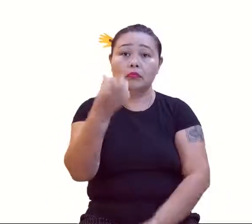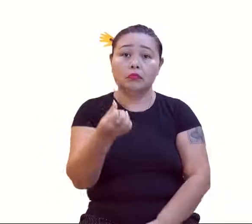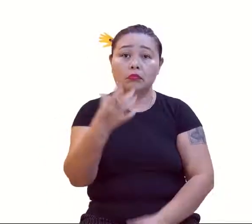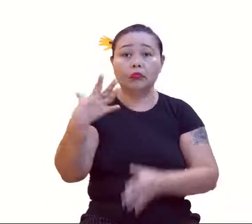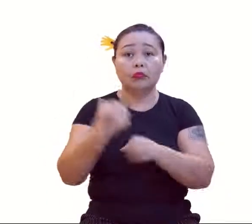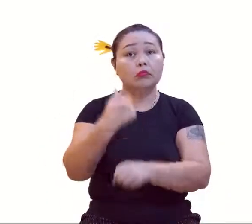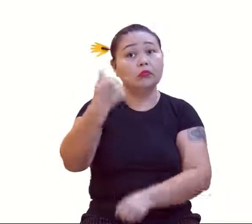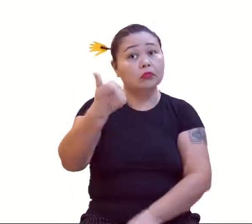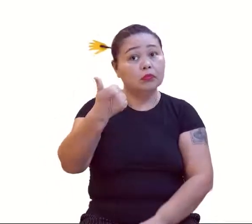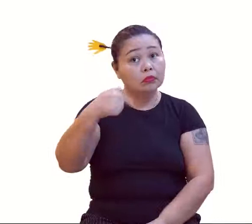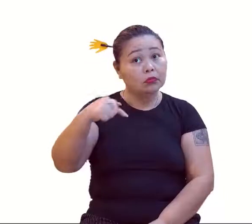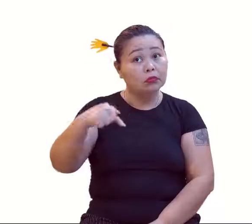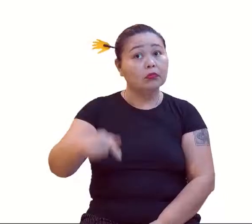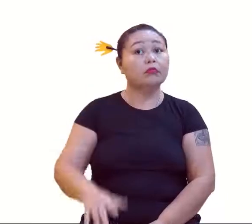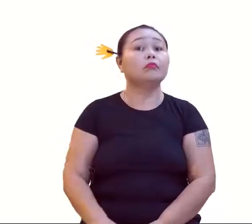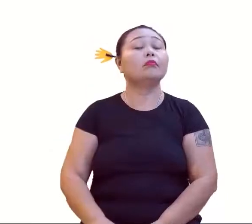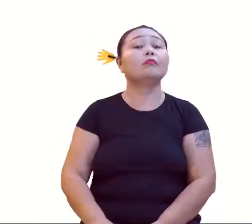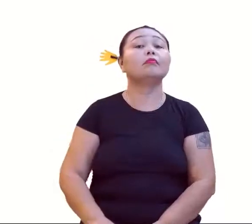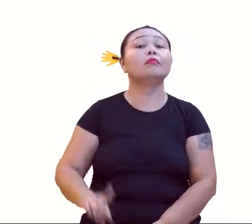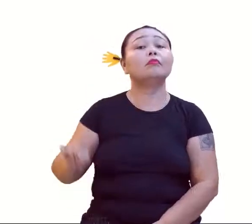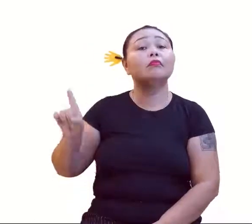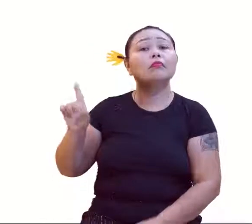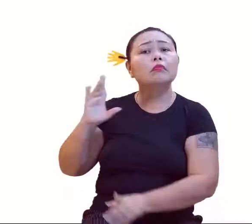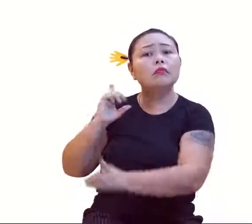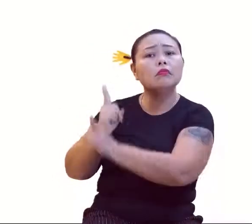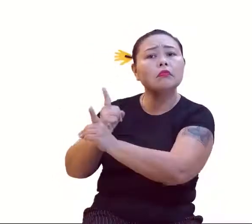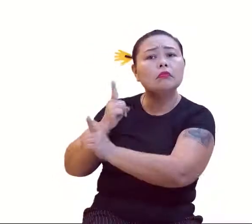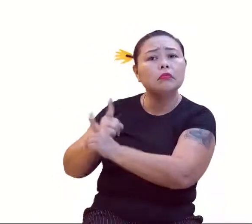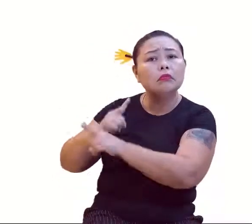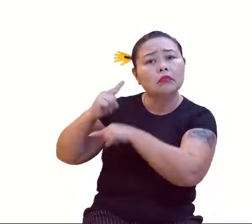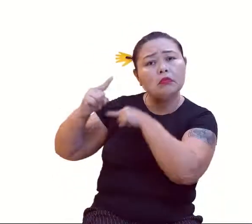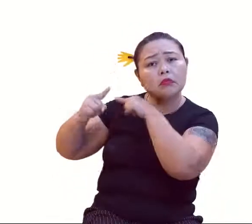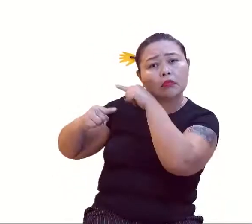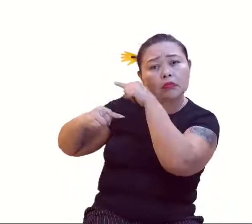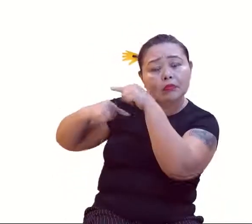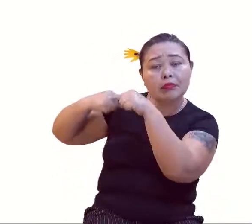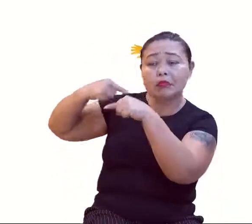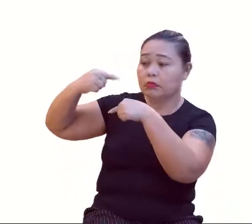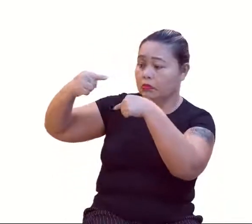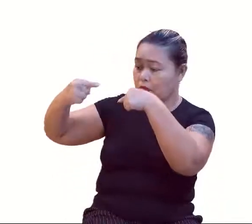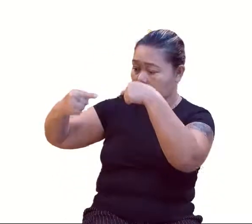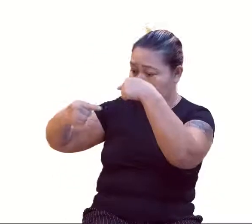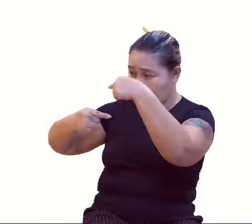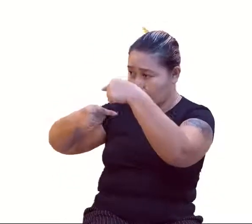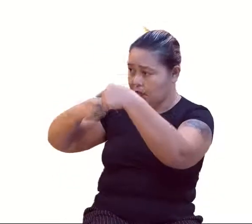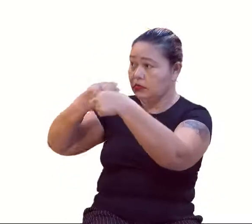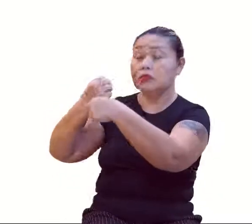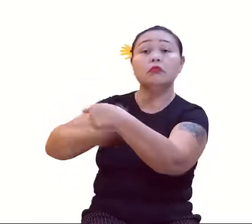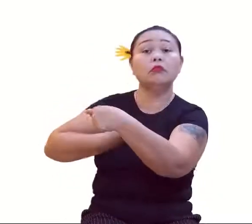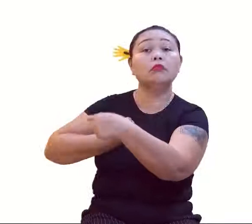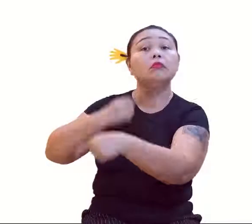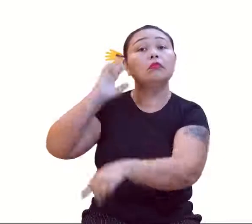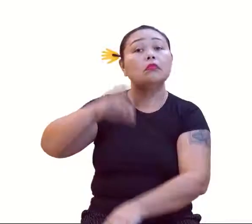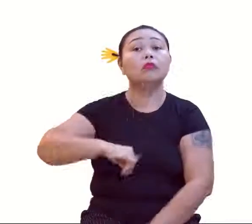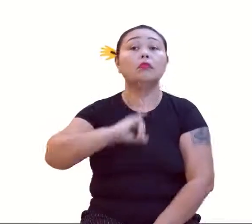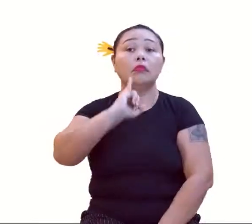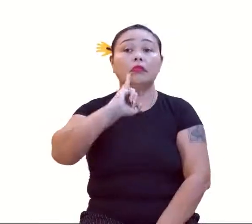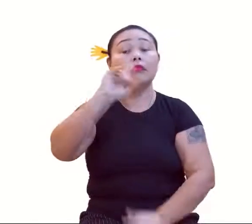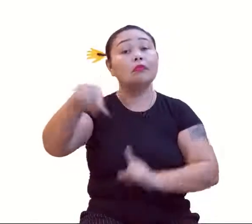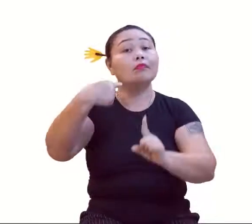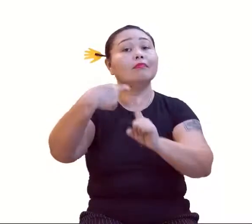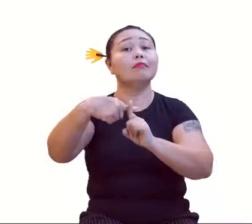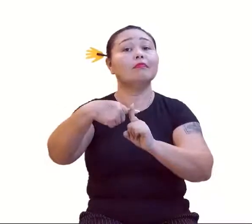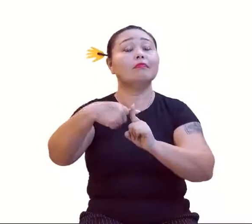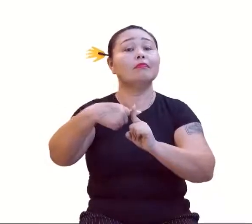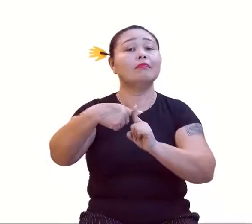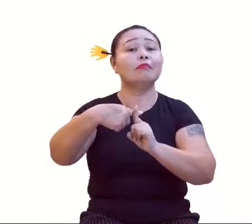6 mais 1? 7. Então, olha aí, estamos encontrando a sequência de números ímpares e positivos, né?